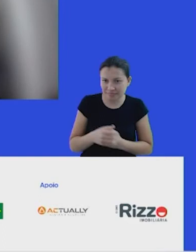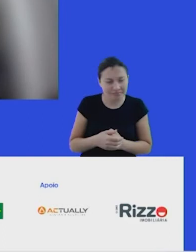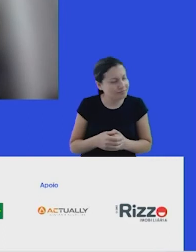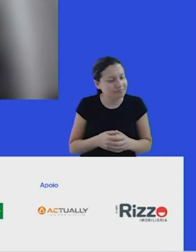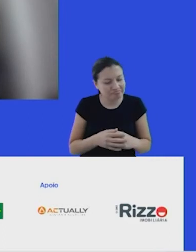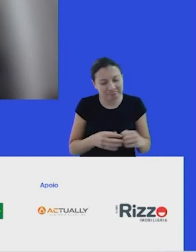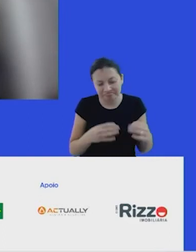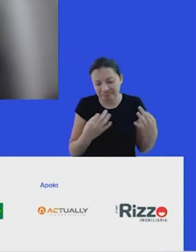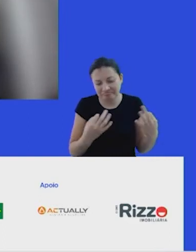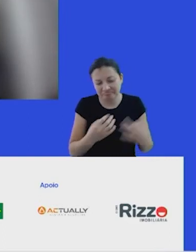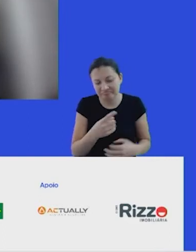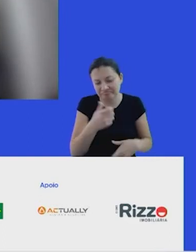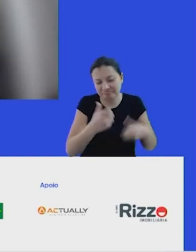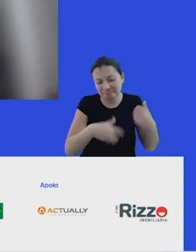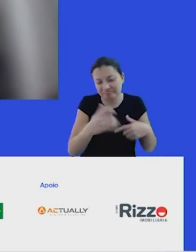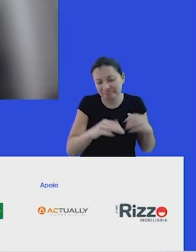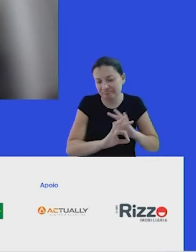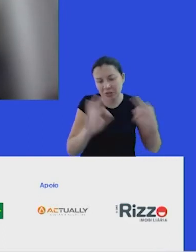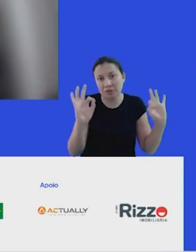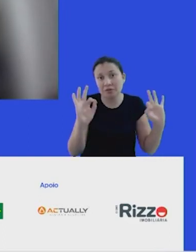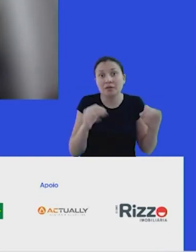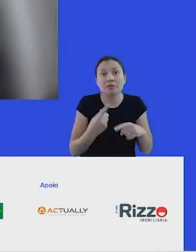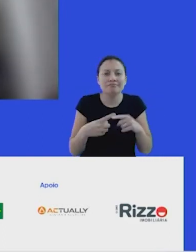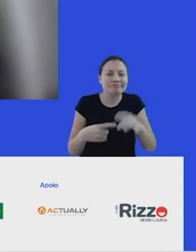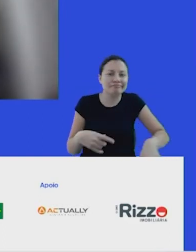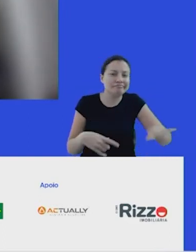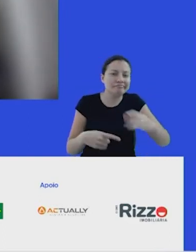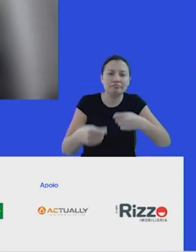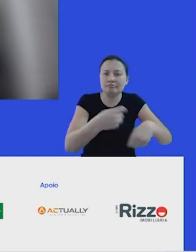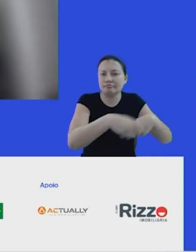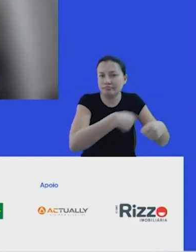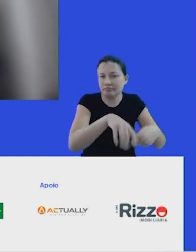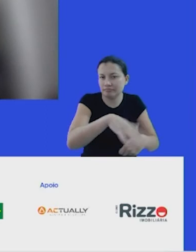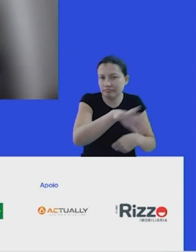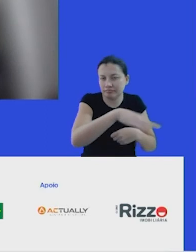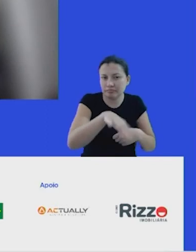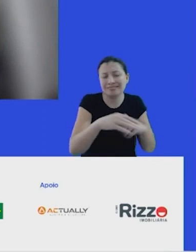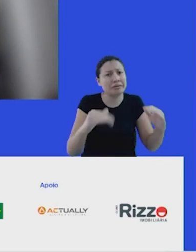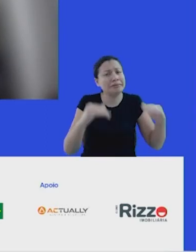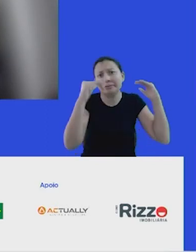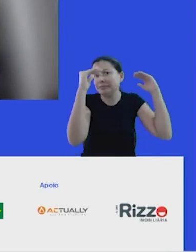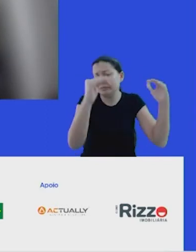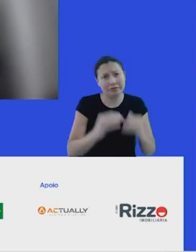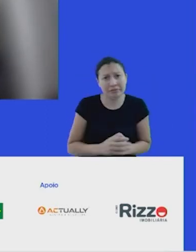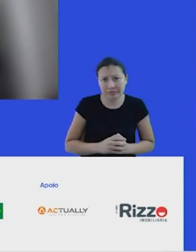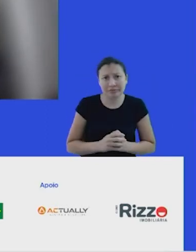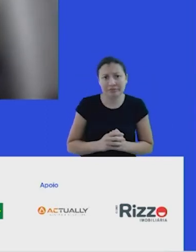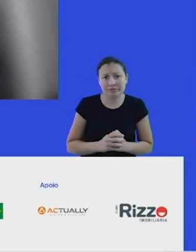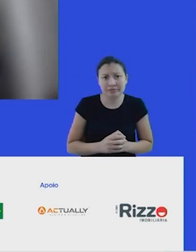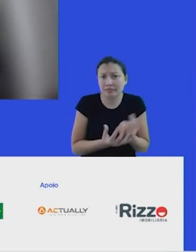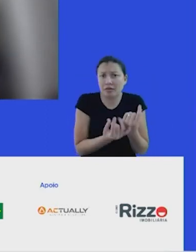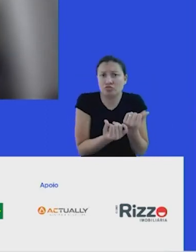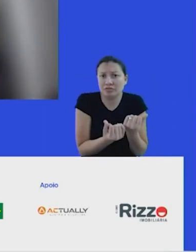grande ponto que você traz, porque o mercado é soberano, o dinheiro move